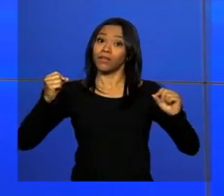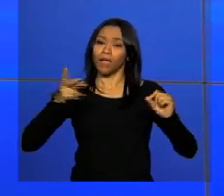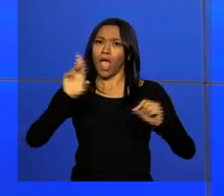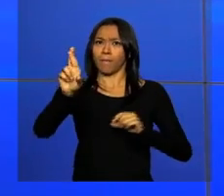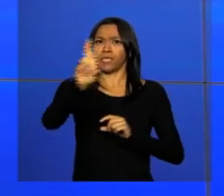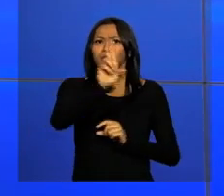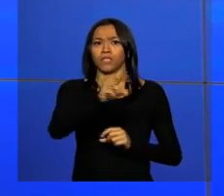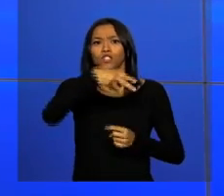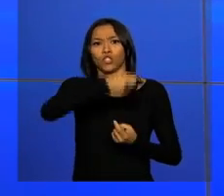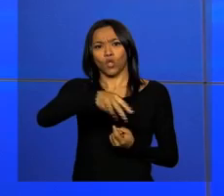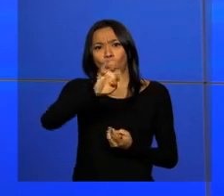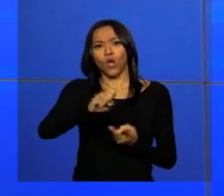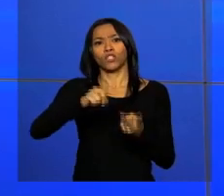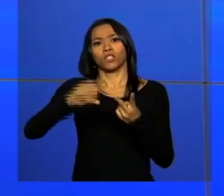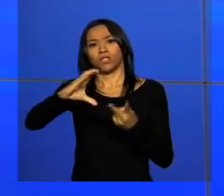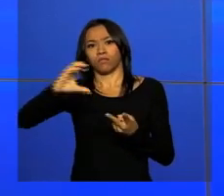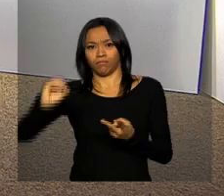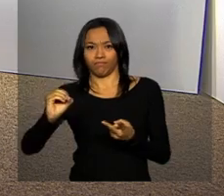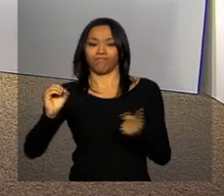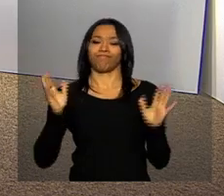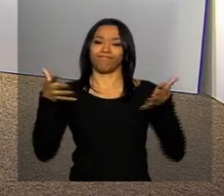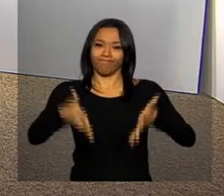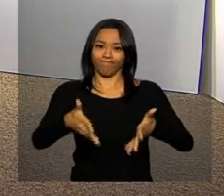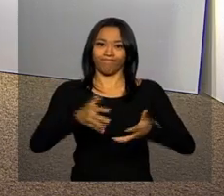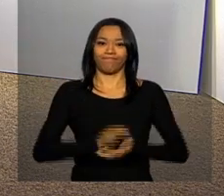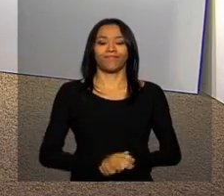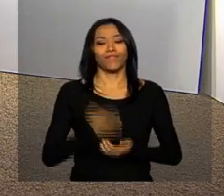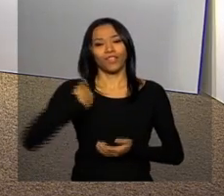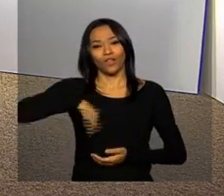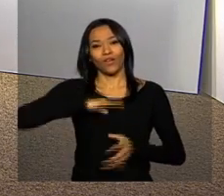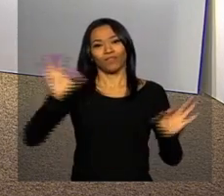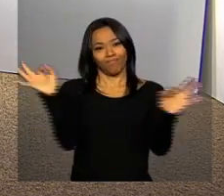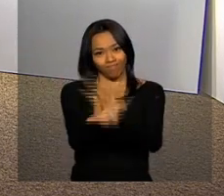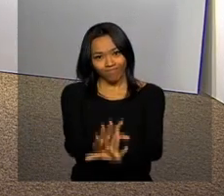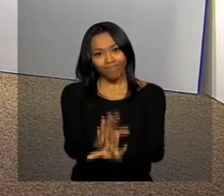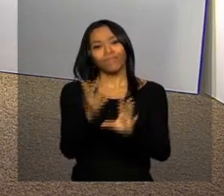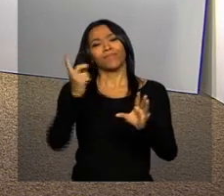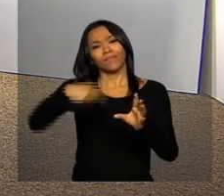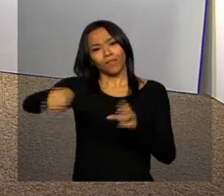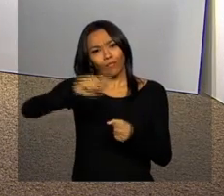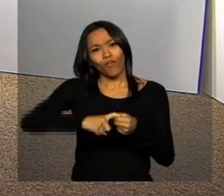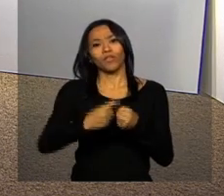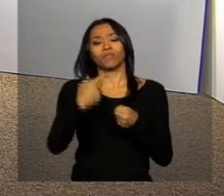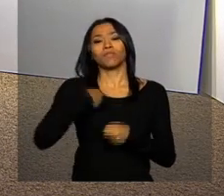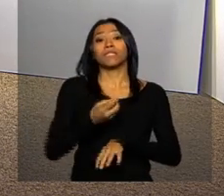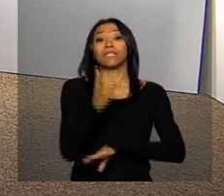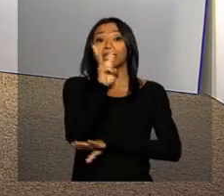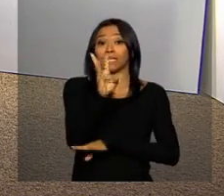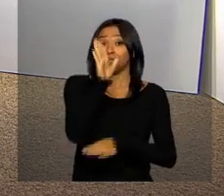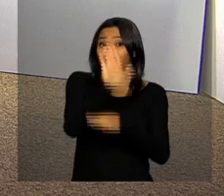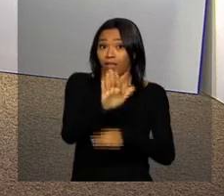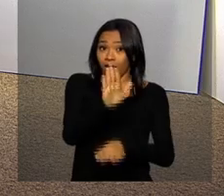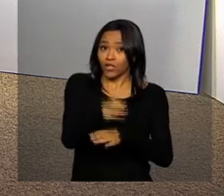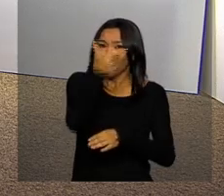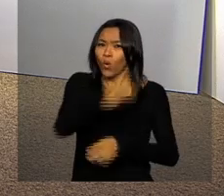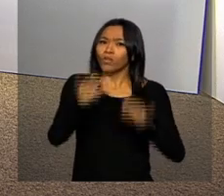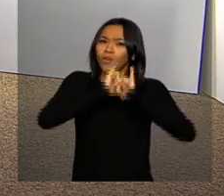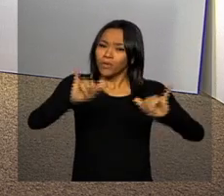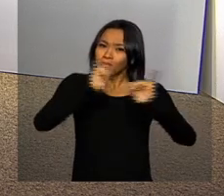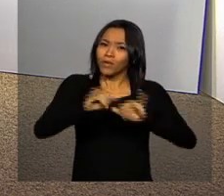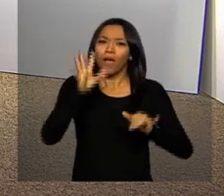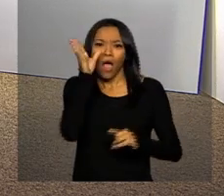das regiões Norte e Centro-Oeste. E nós ficamos por aqui, voltamos às três da tarde com outras informações.